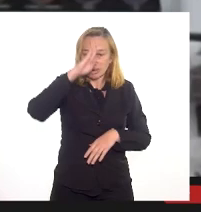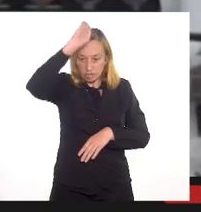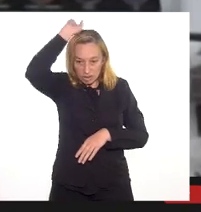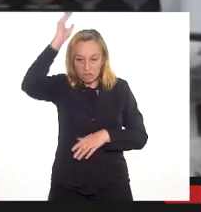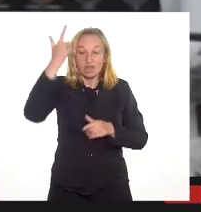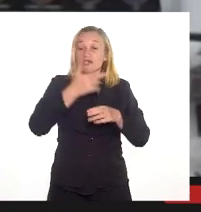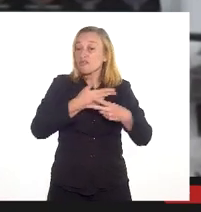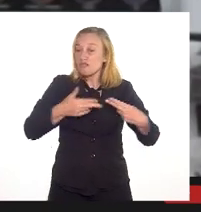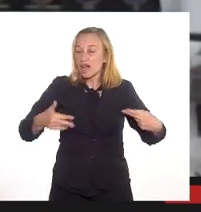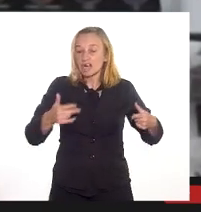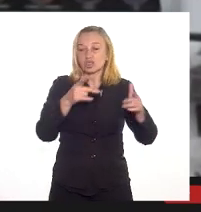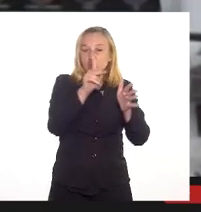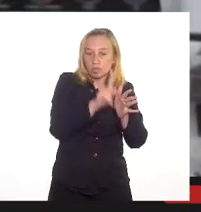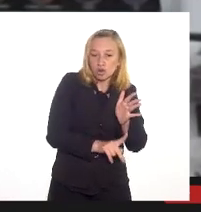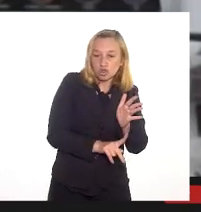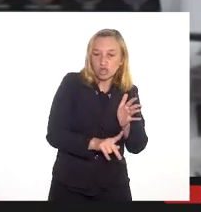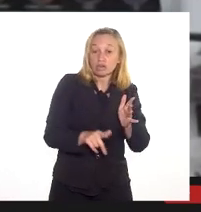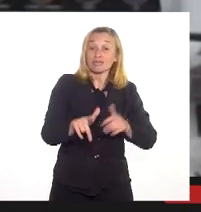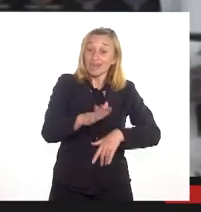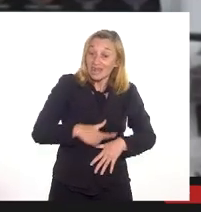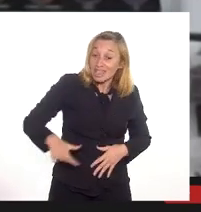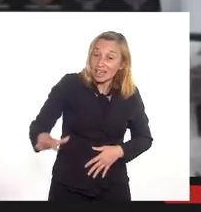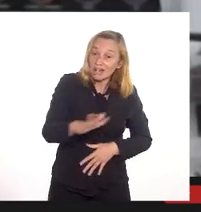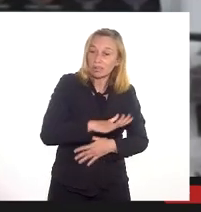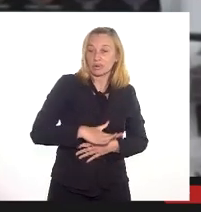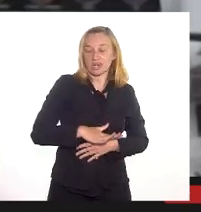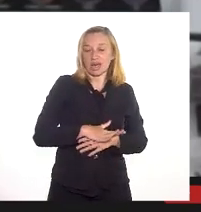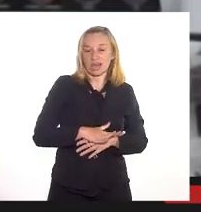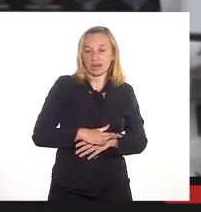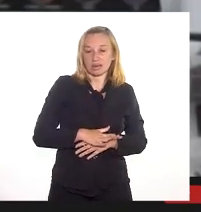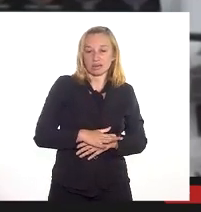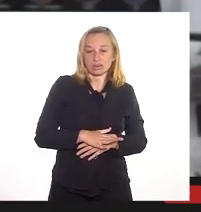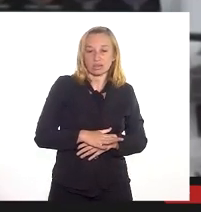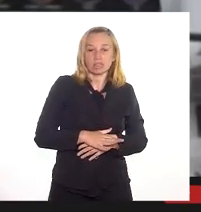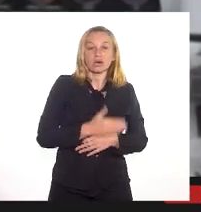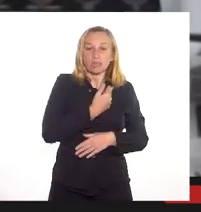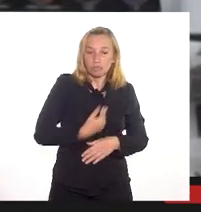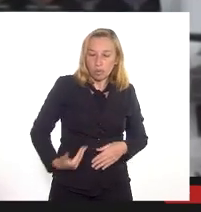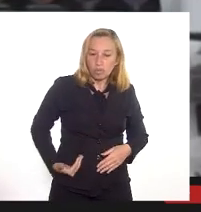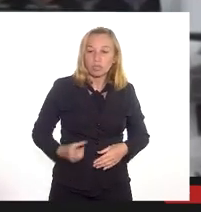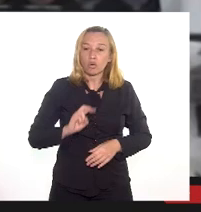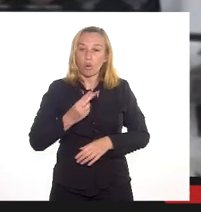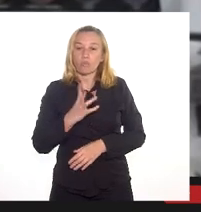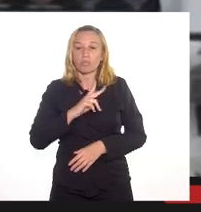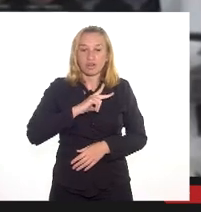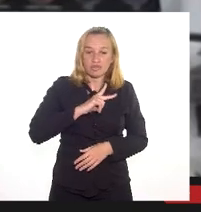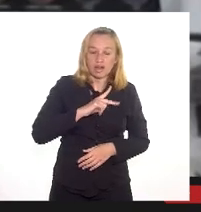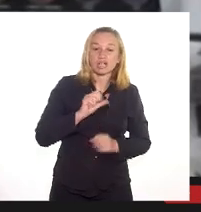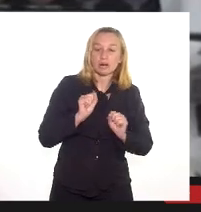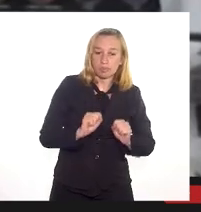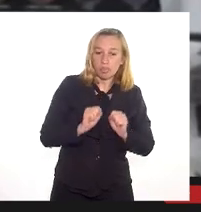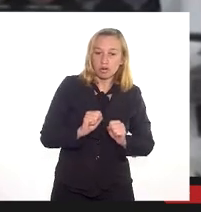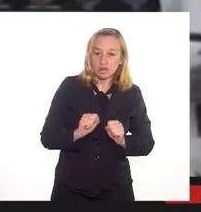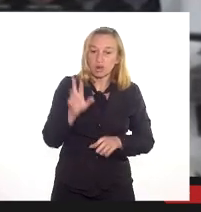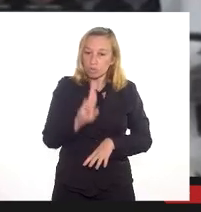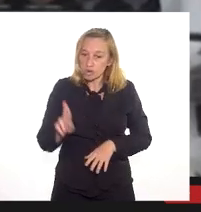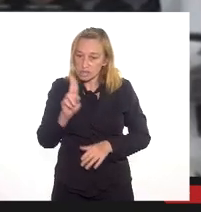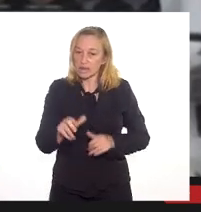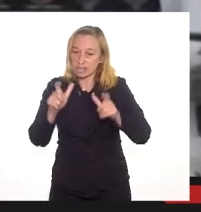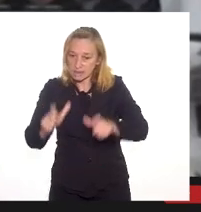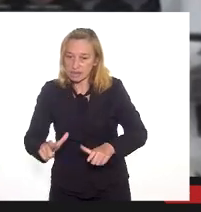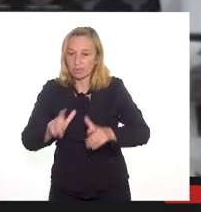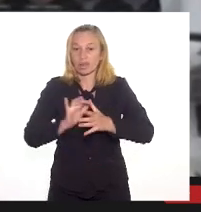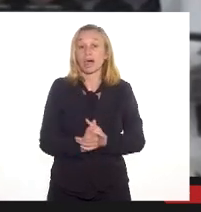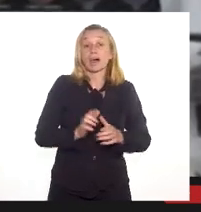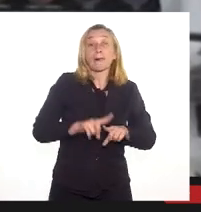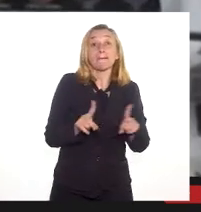diversos projetos, diversos equipamentos públicos e ou privados para que a gente possa estar utilizando nessa área.